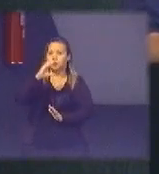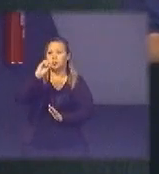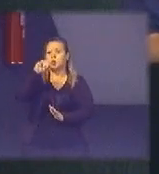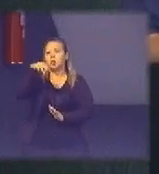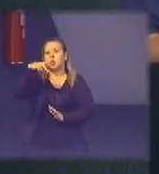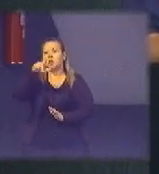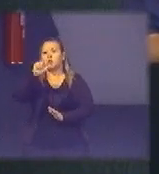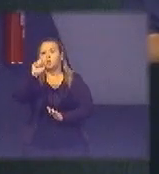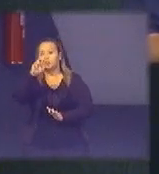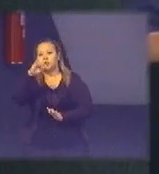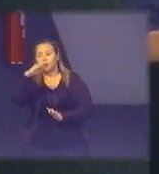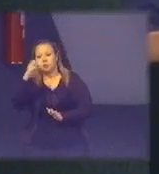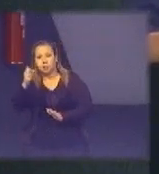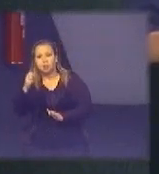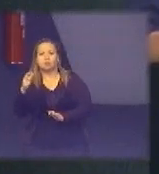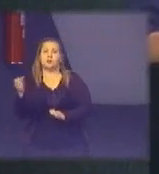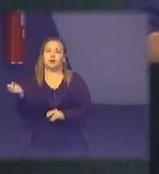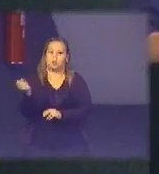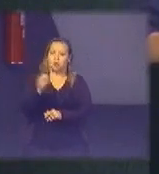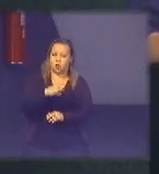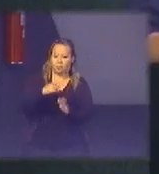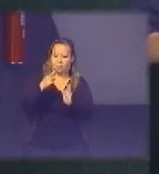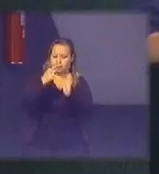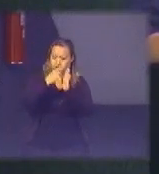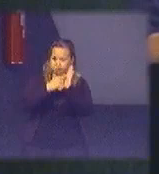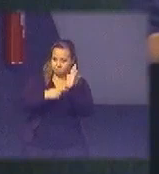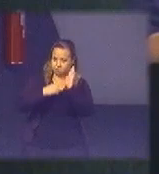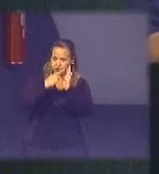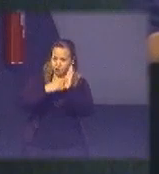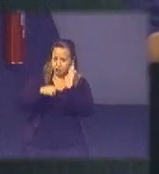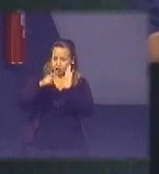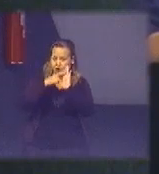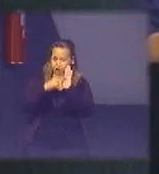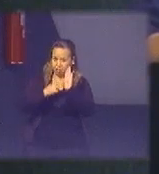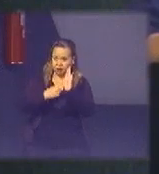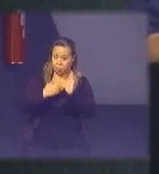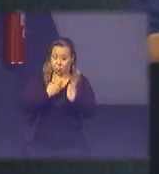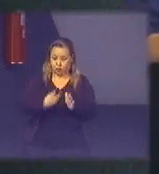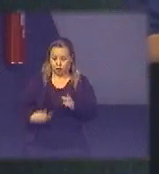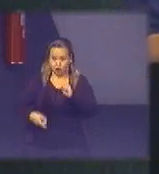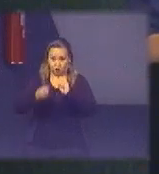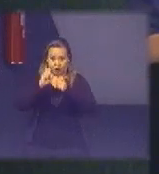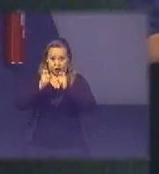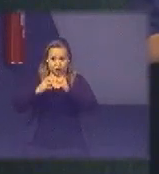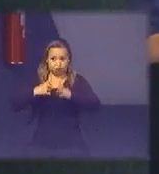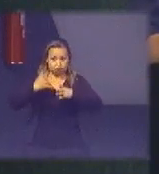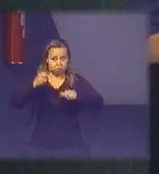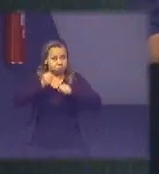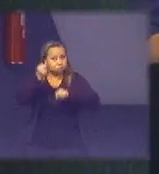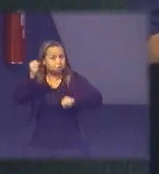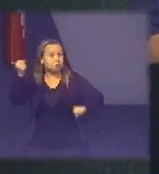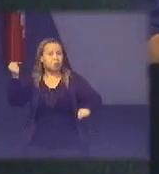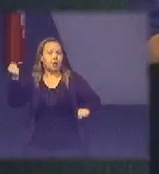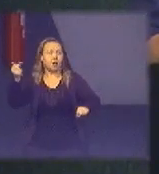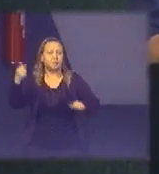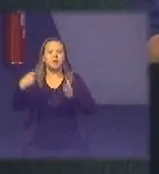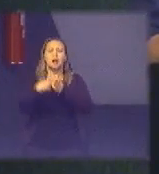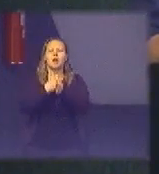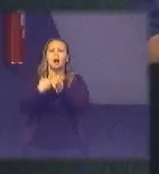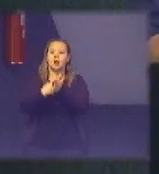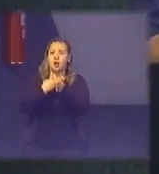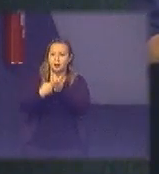regra posta uma nova sistemática aí você tem um novo compliance então governança é maior e aí outro aluno perguntou se